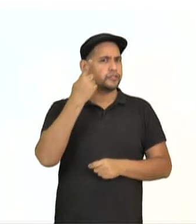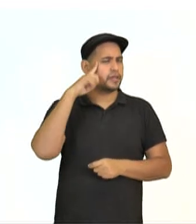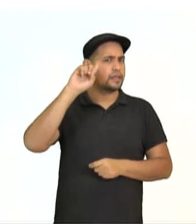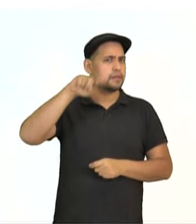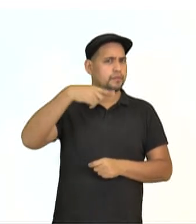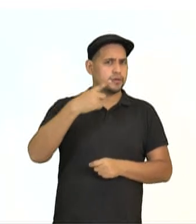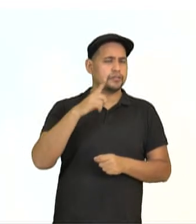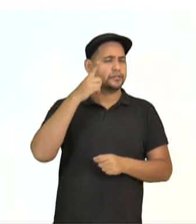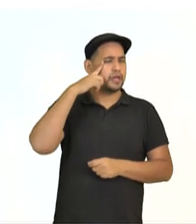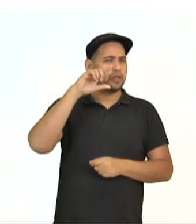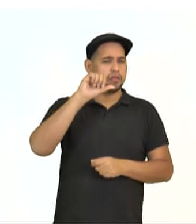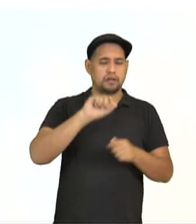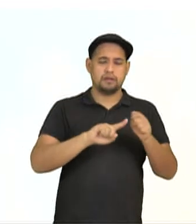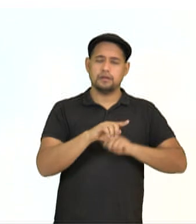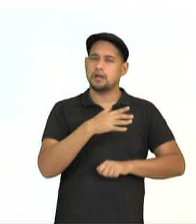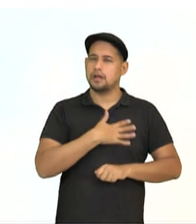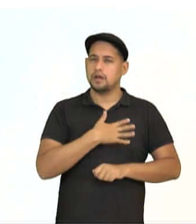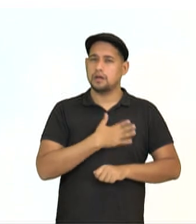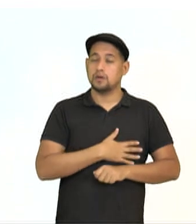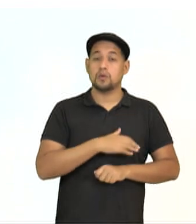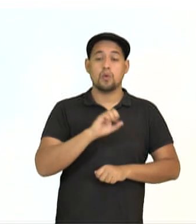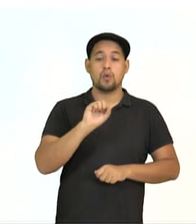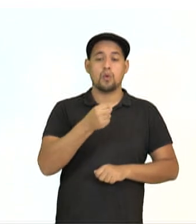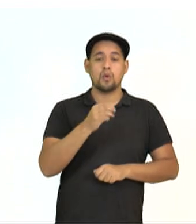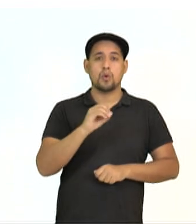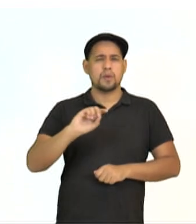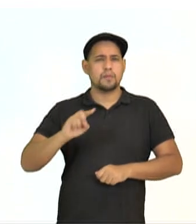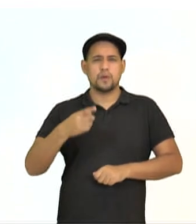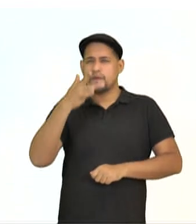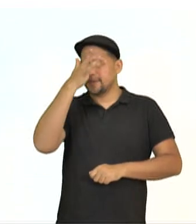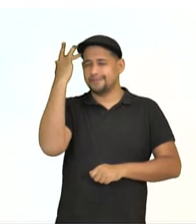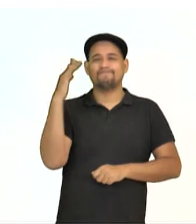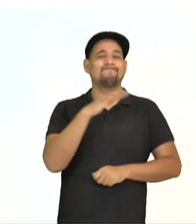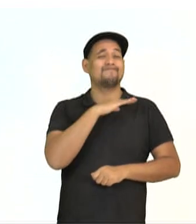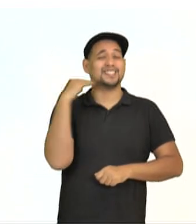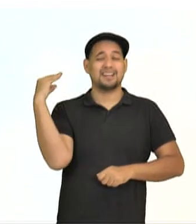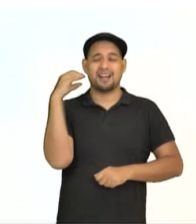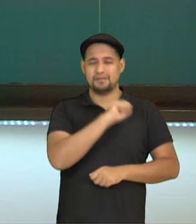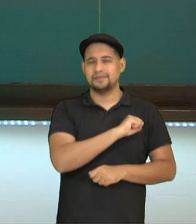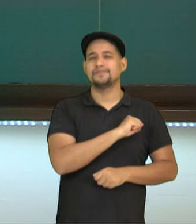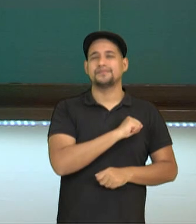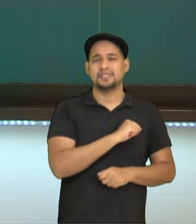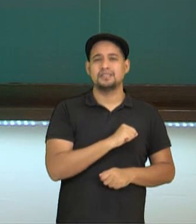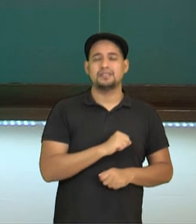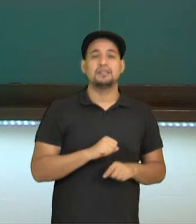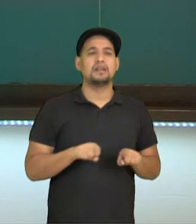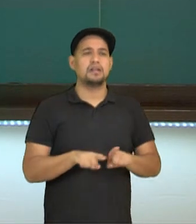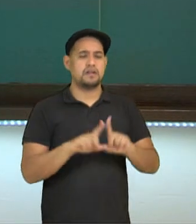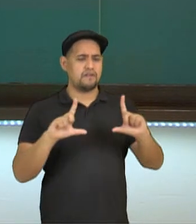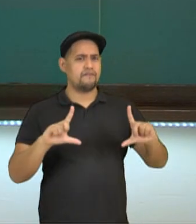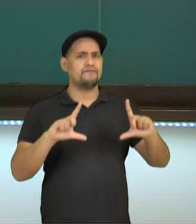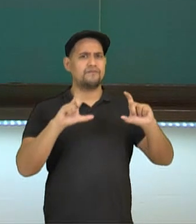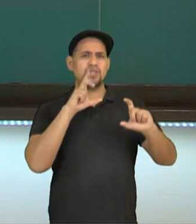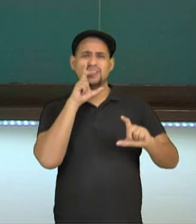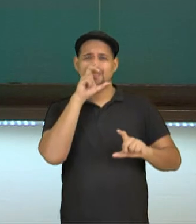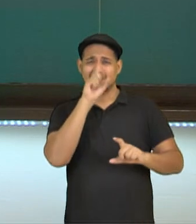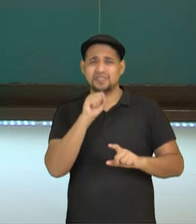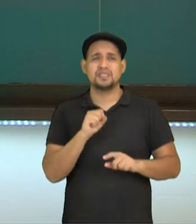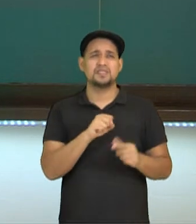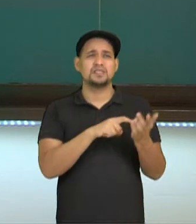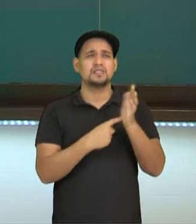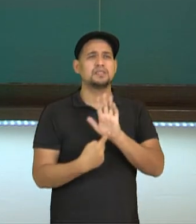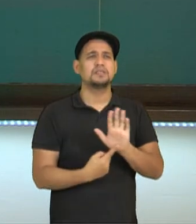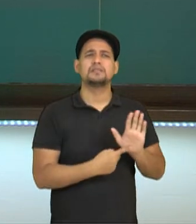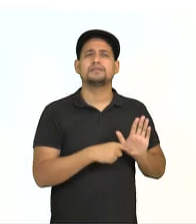9 de agosto, cerca de 80 mil pessoas morreram na hora no ataque. Aliás, essa foto muito forte que